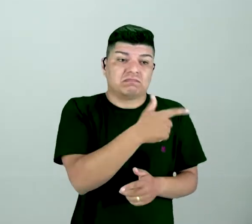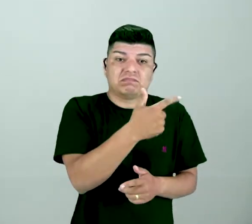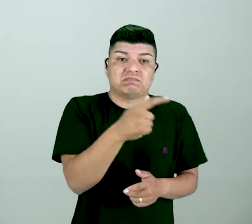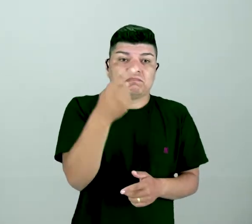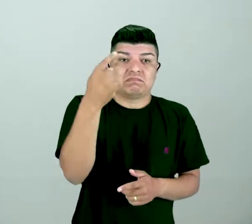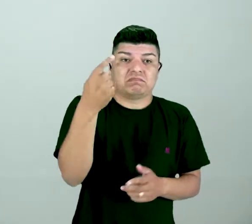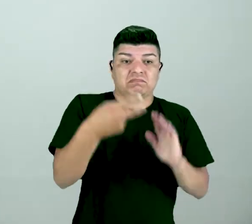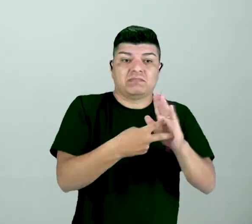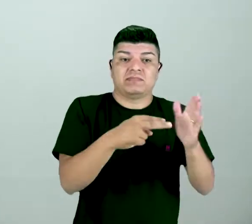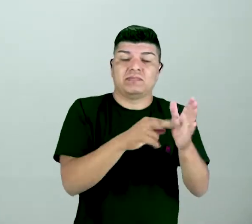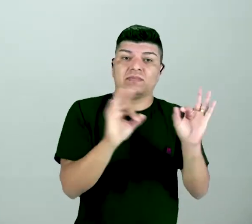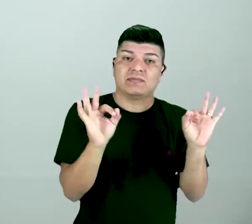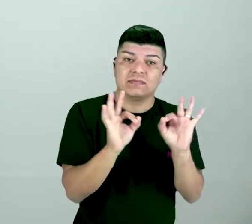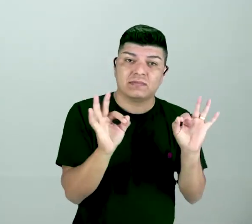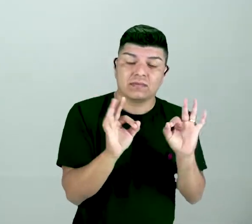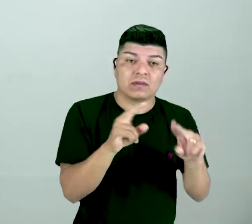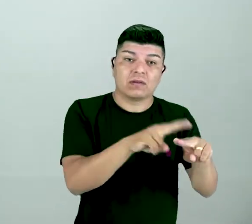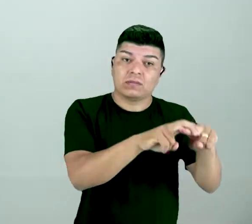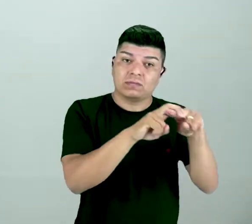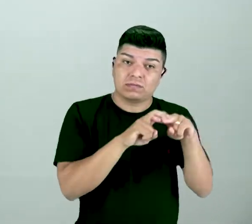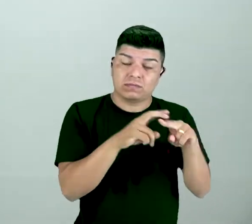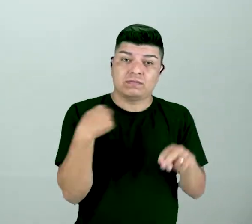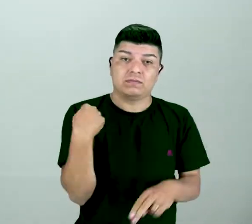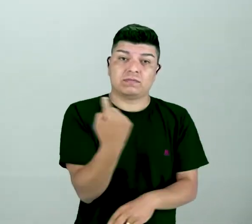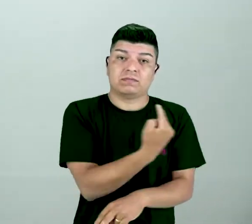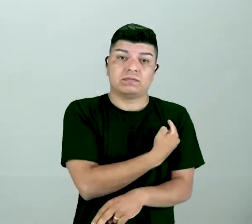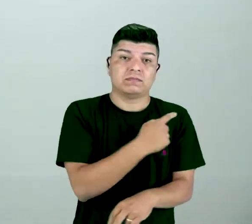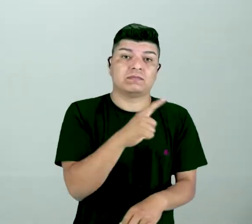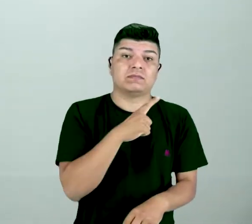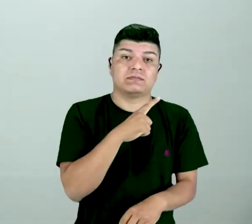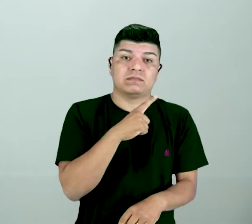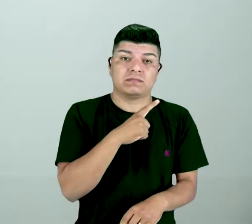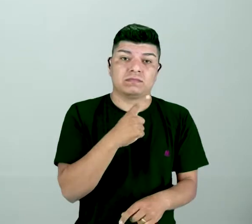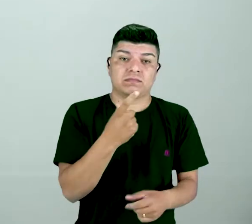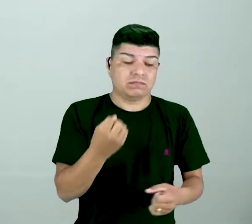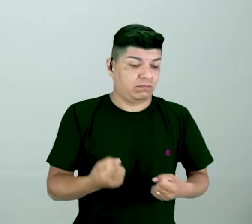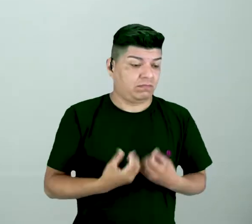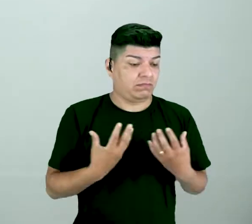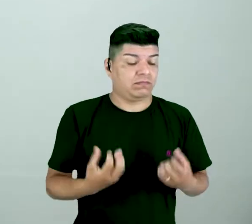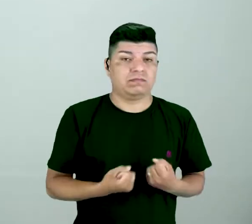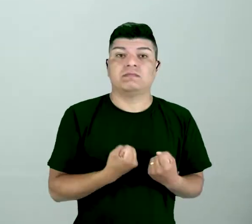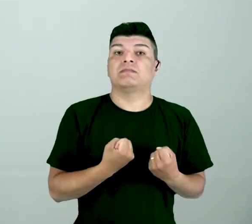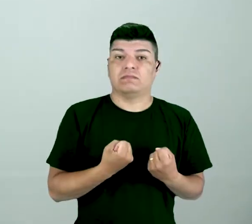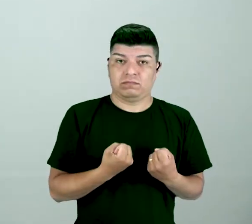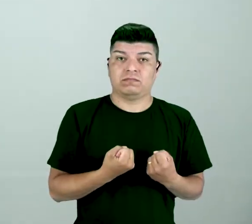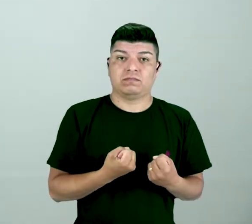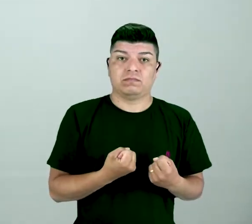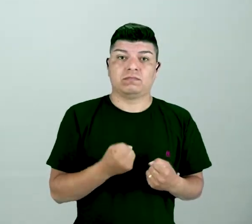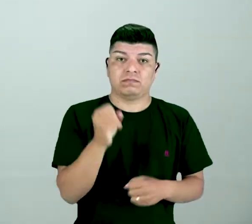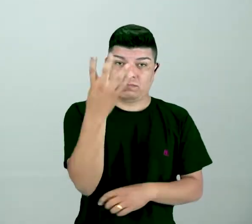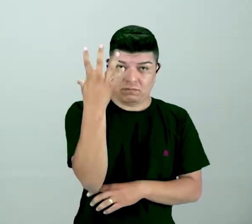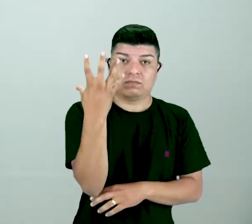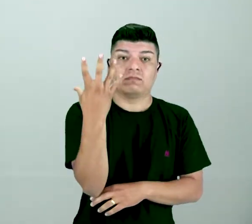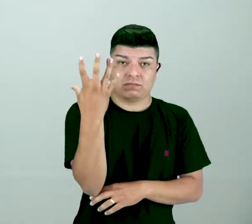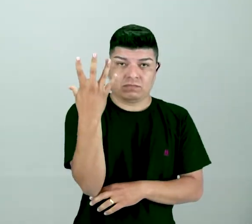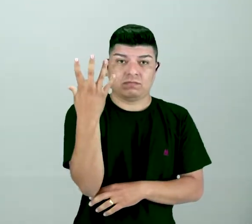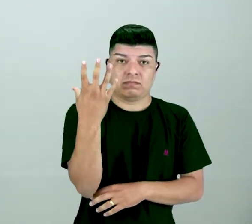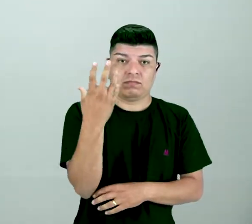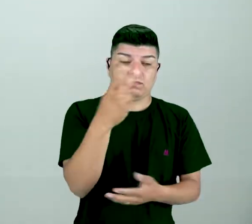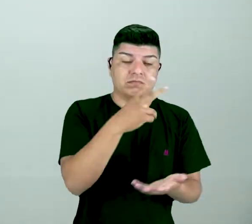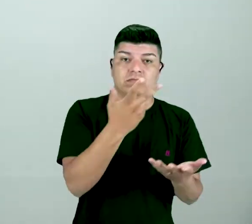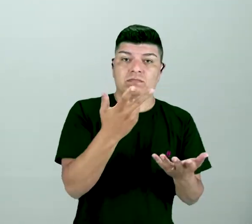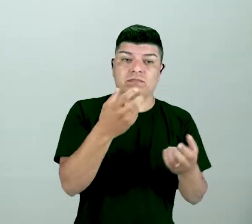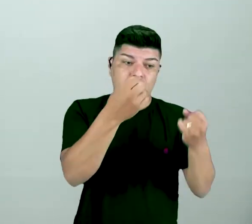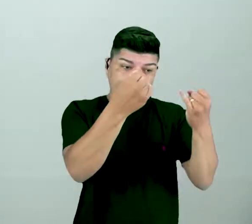e justamente por isso a gente tem o que? A demarcação de expressão que marca a temporalidade daqueles fatos que são